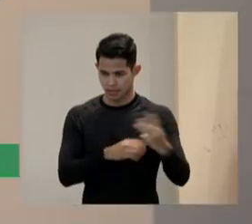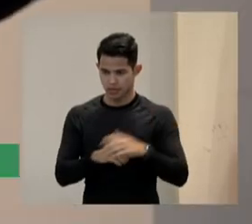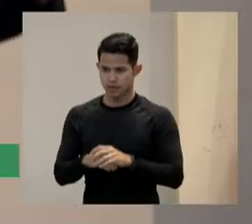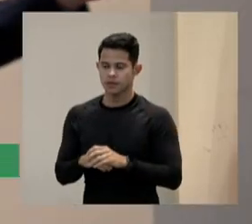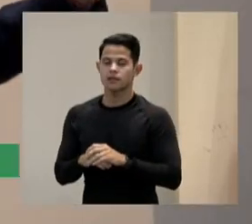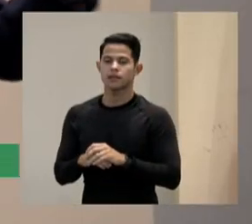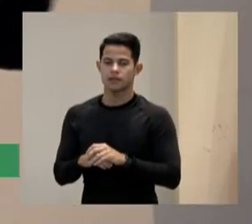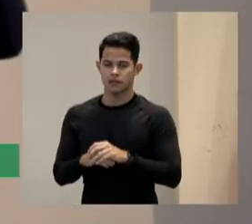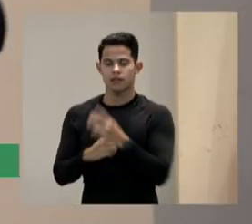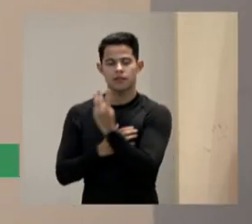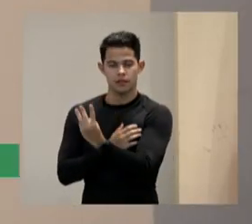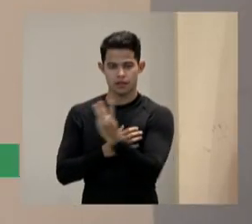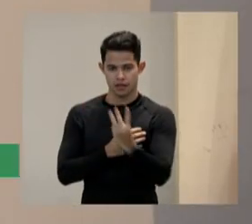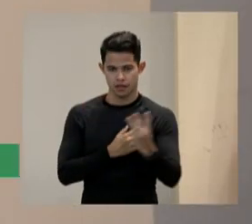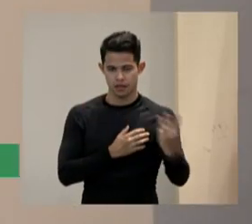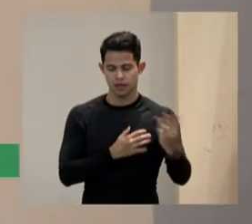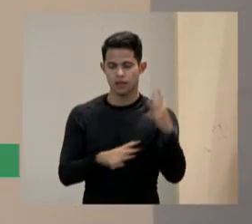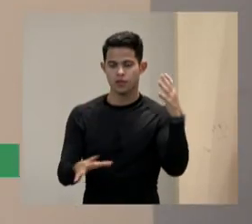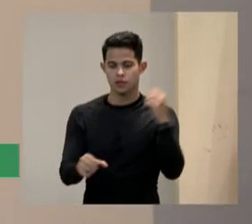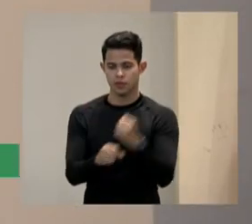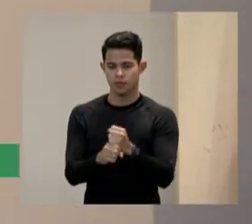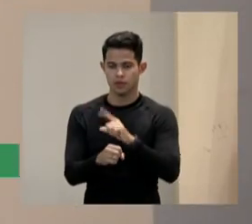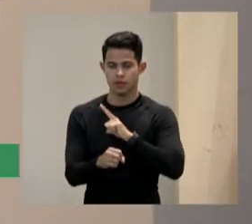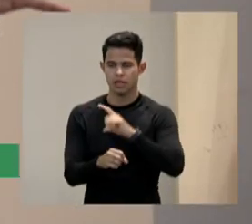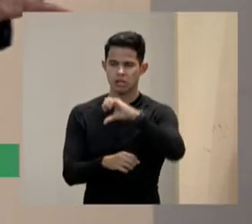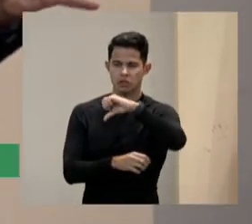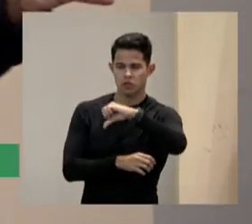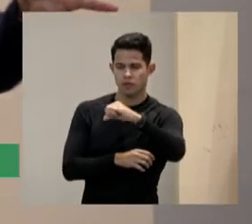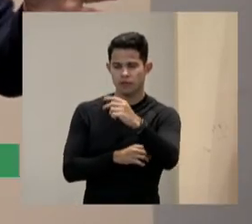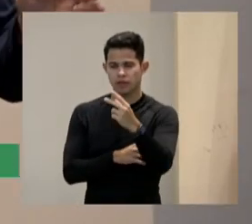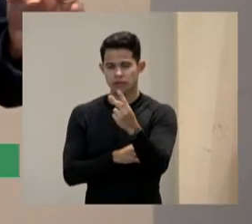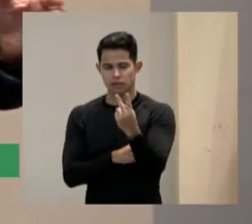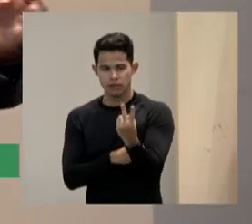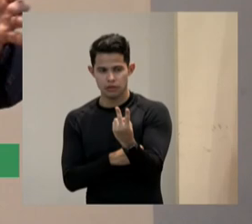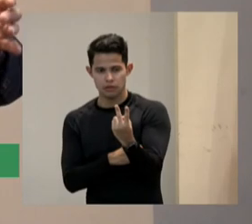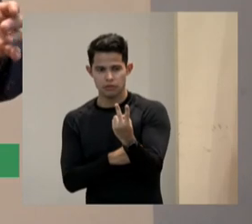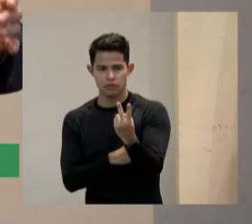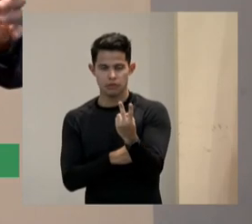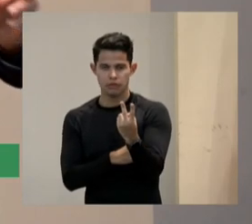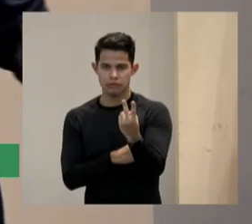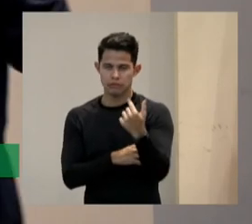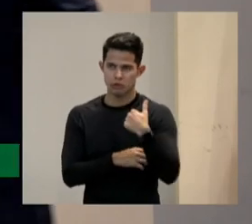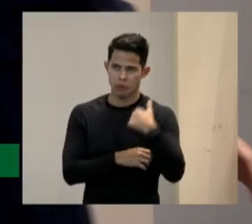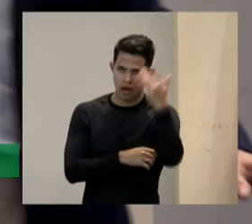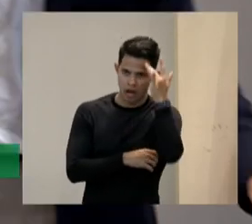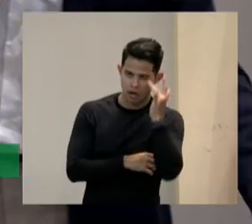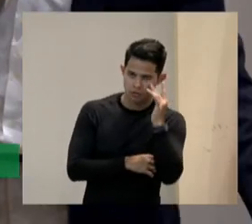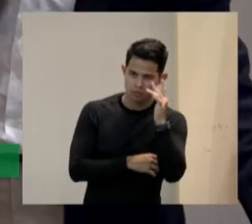de verificación que dá um total de 92 se não me falla memória